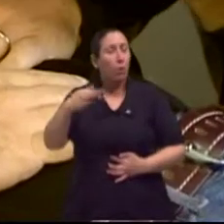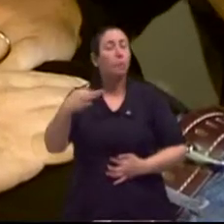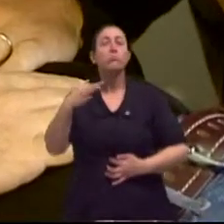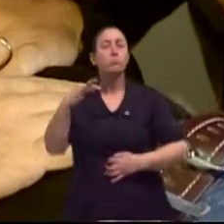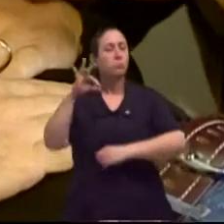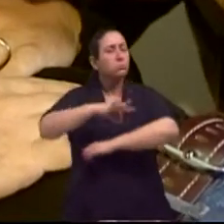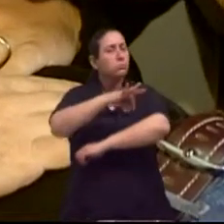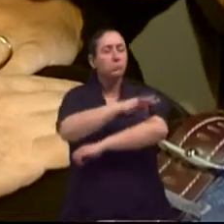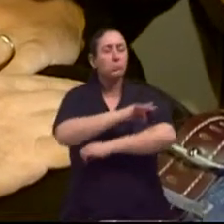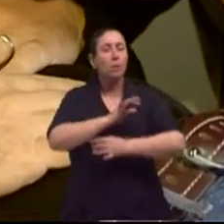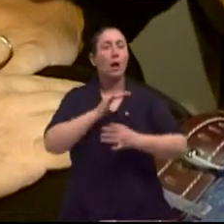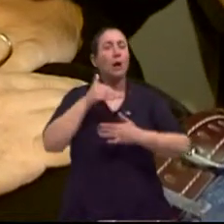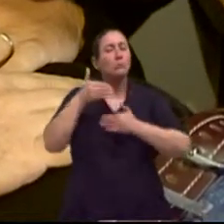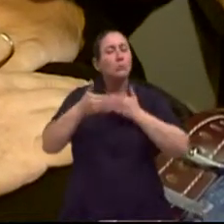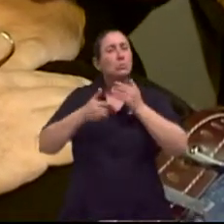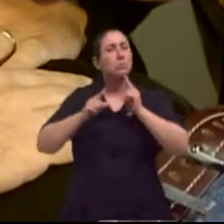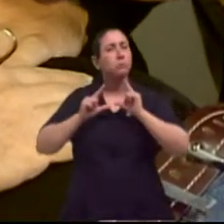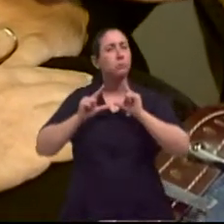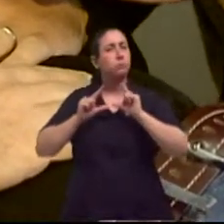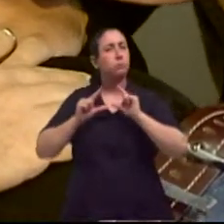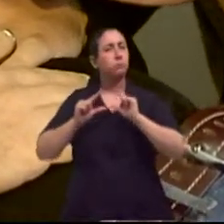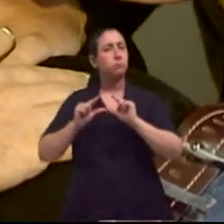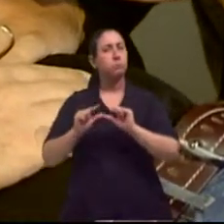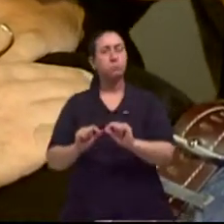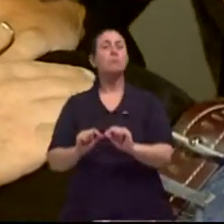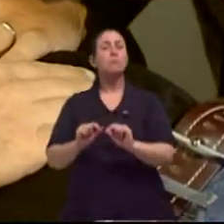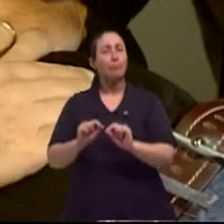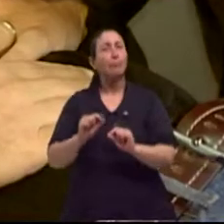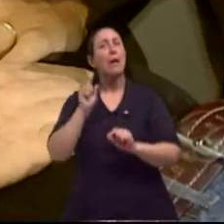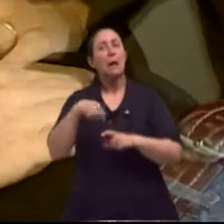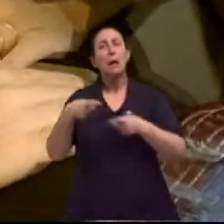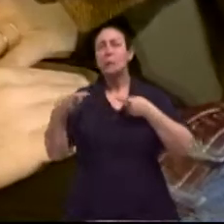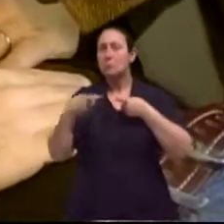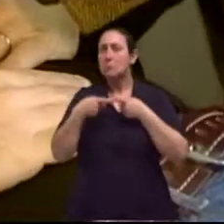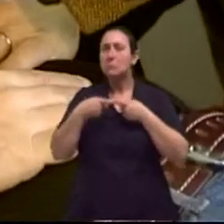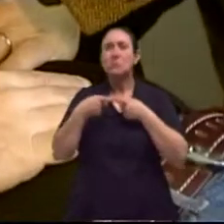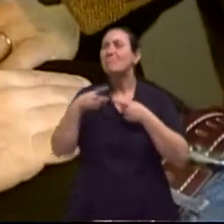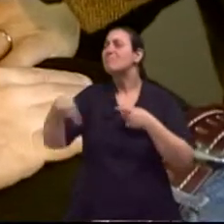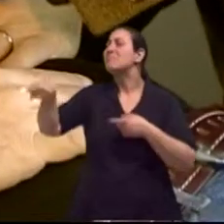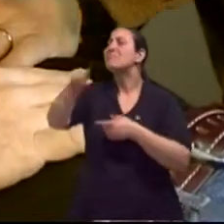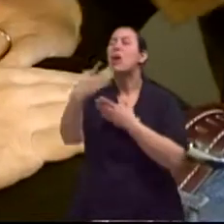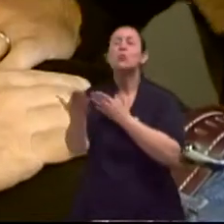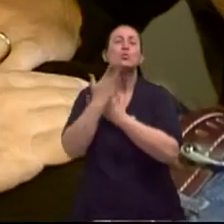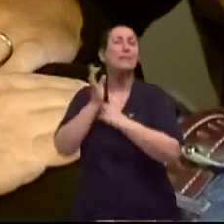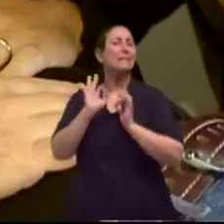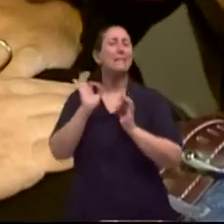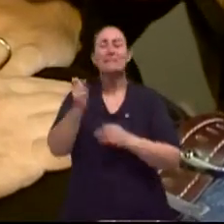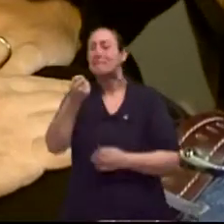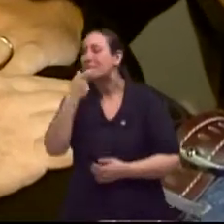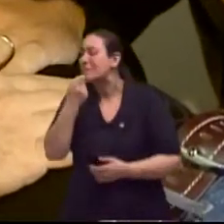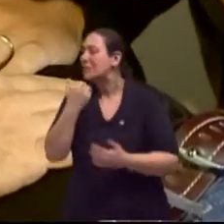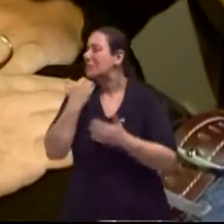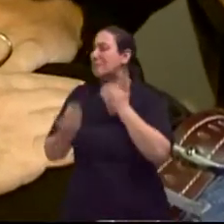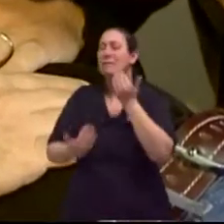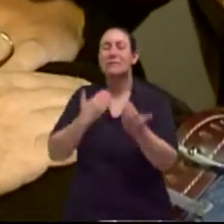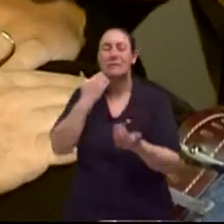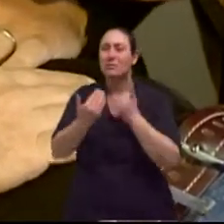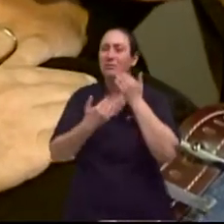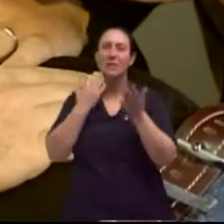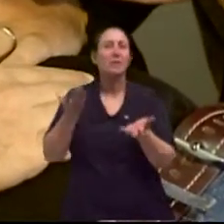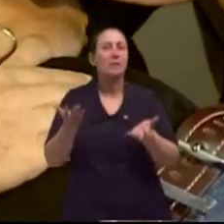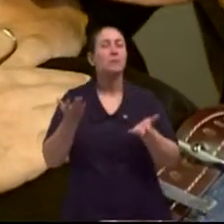na medicina convencional não conseguia achar nada que resolvesse, apenas